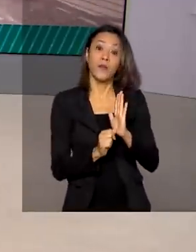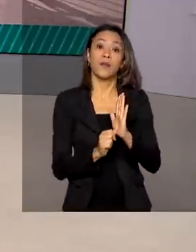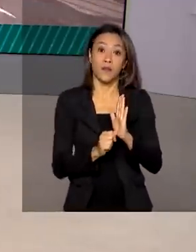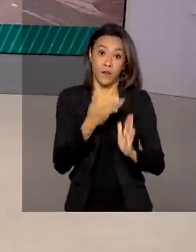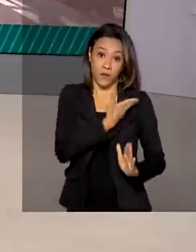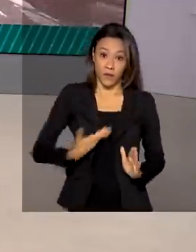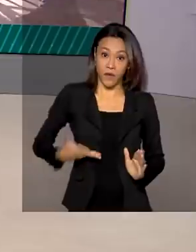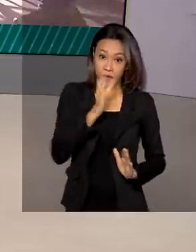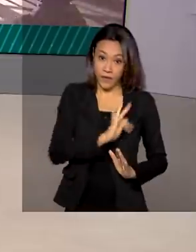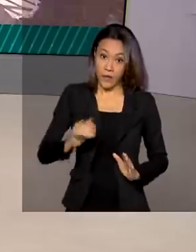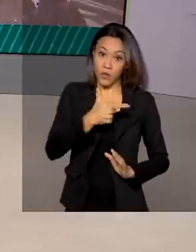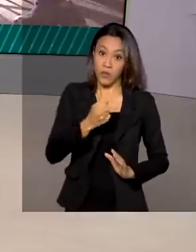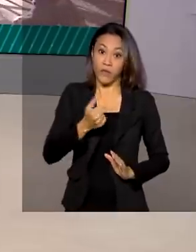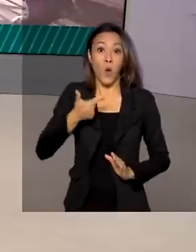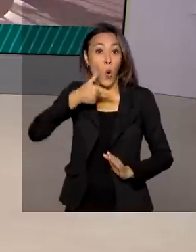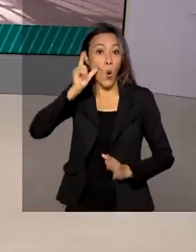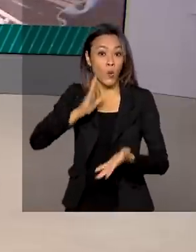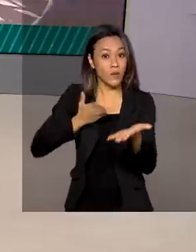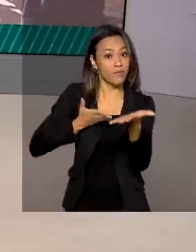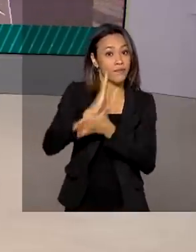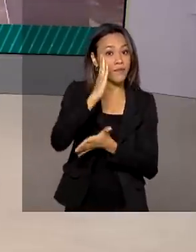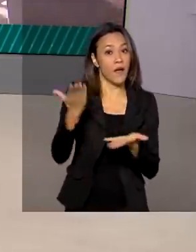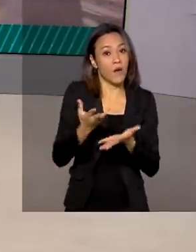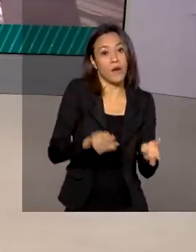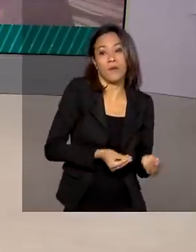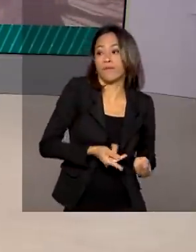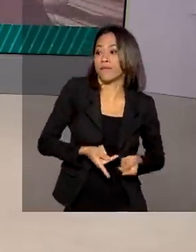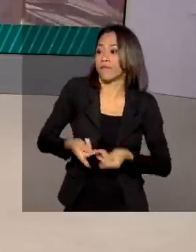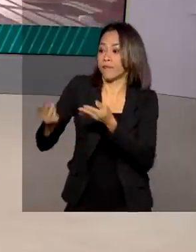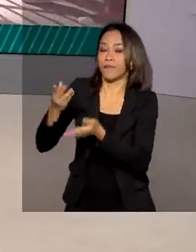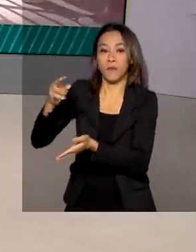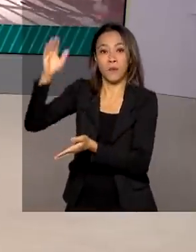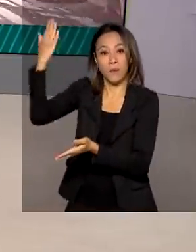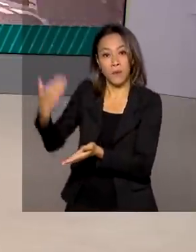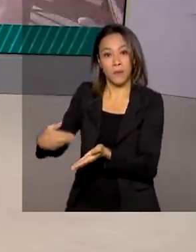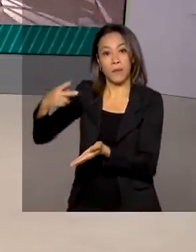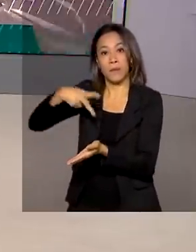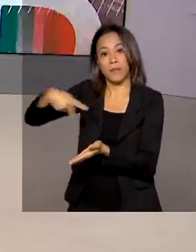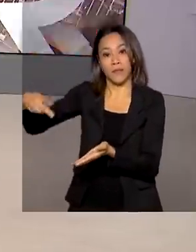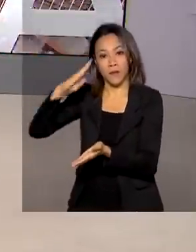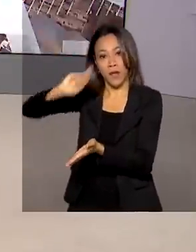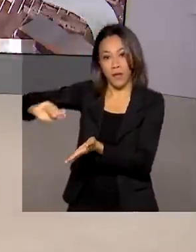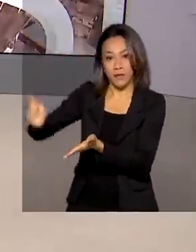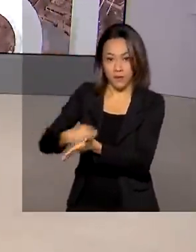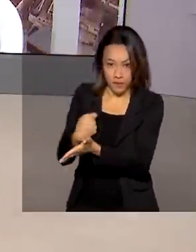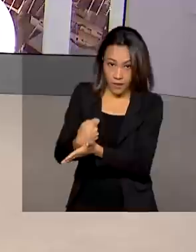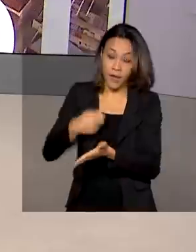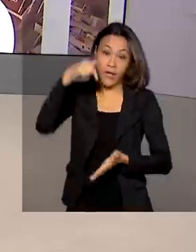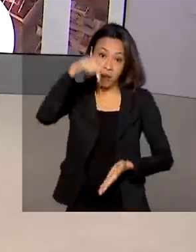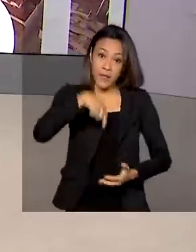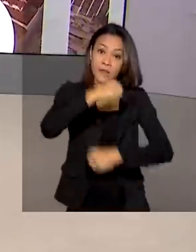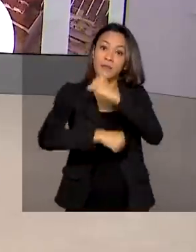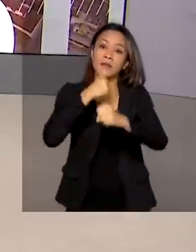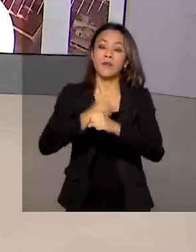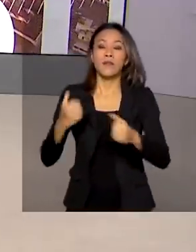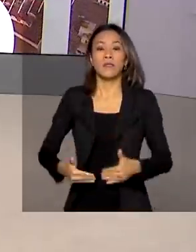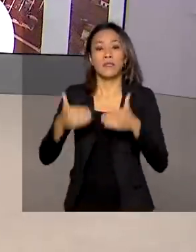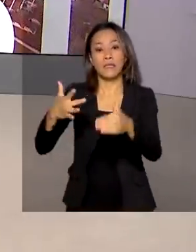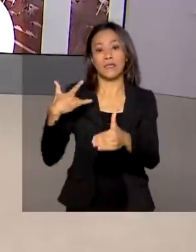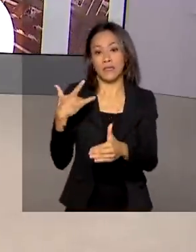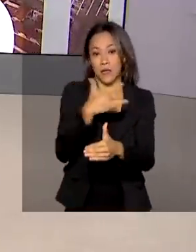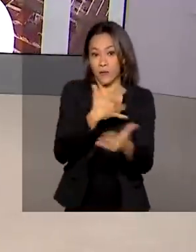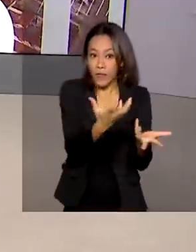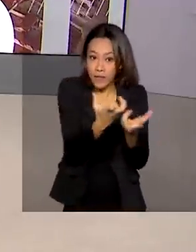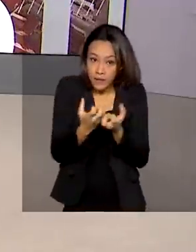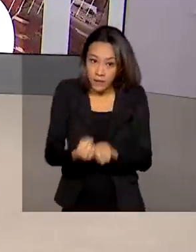foi aprovado ontem e segue agora para a sanção presidencial. Para este ano, o Ministério da Saúde vai receber 125